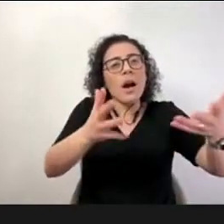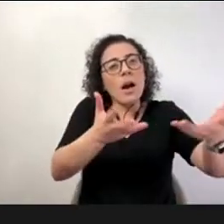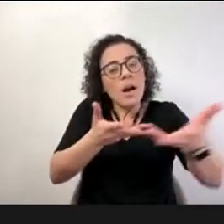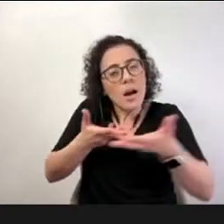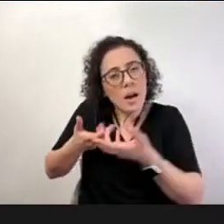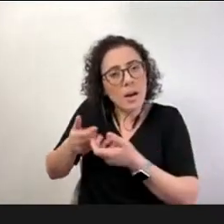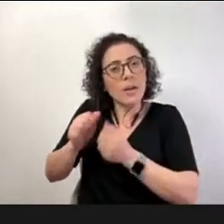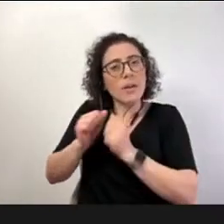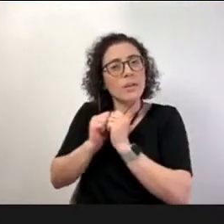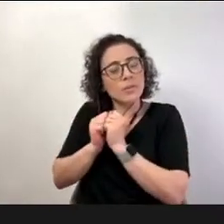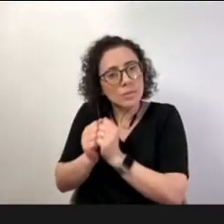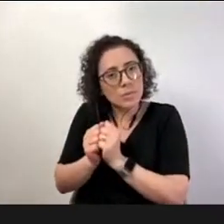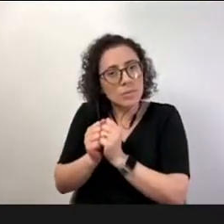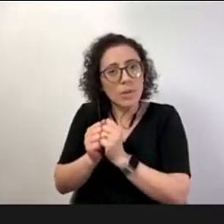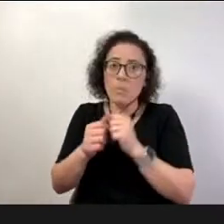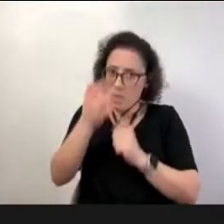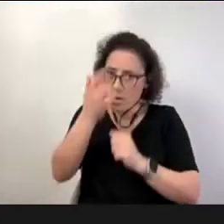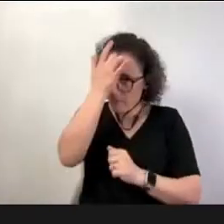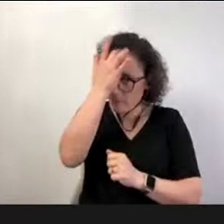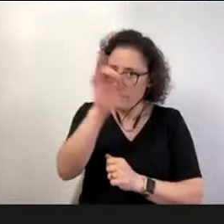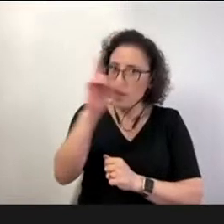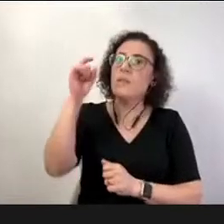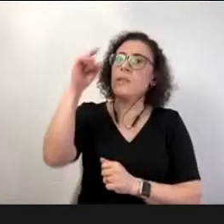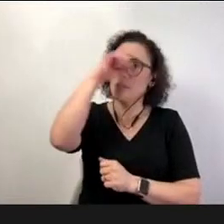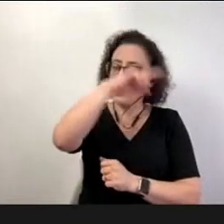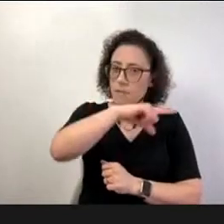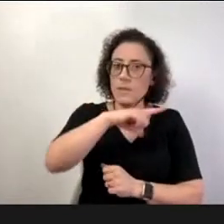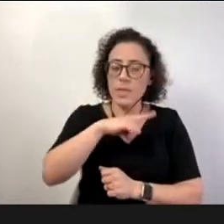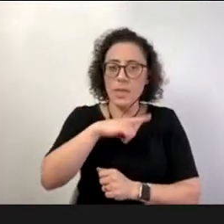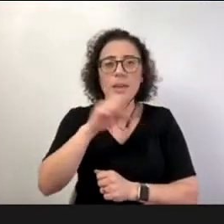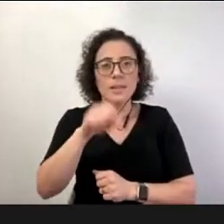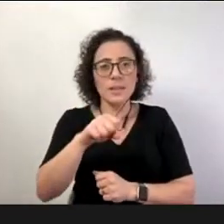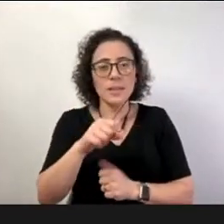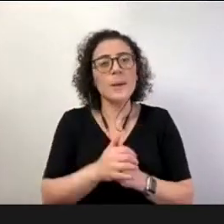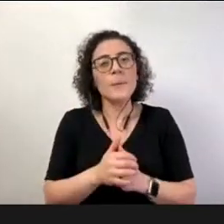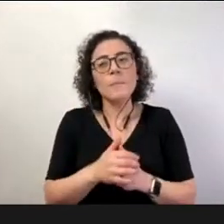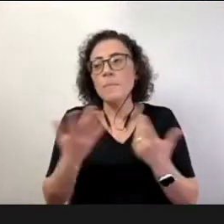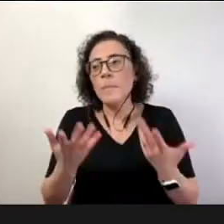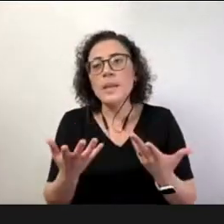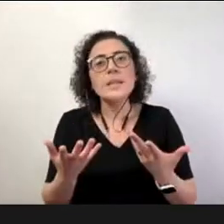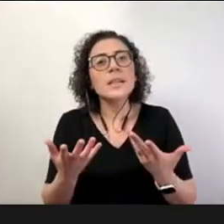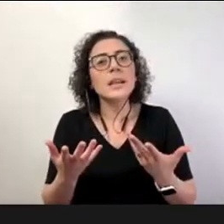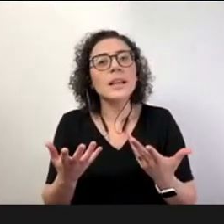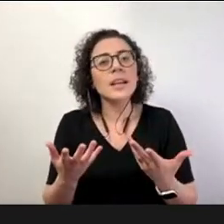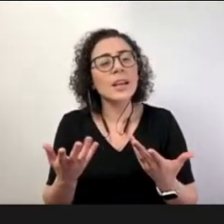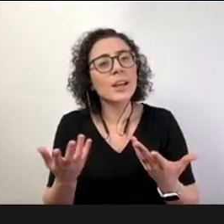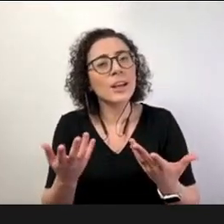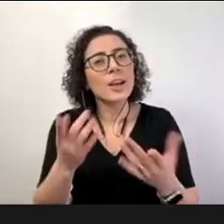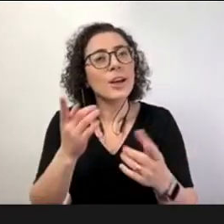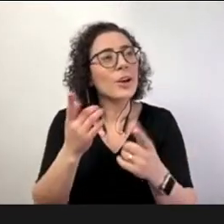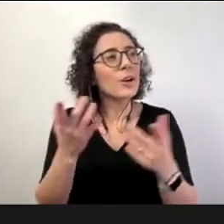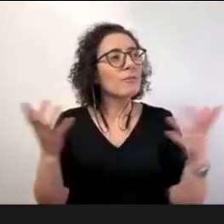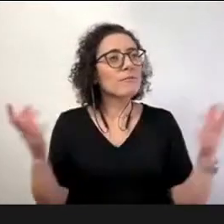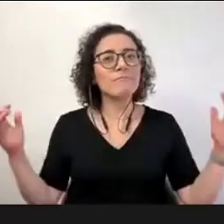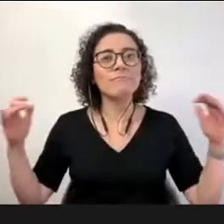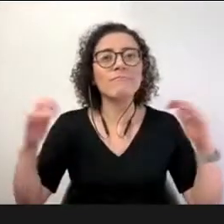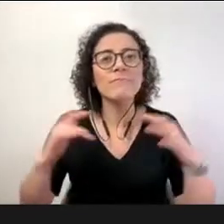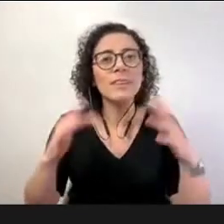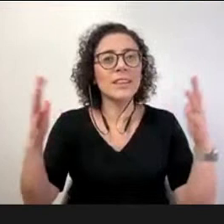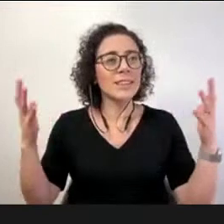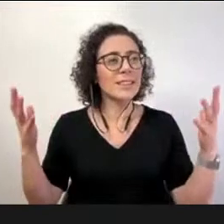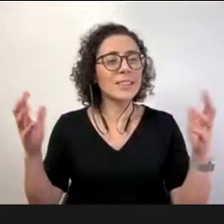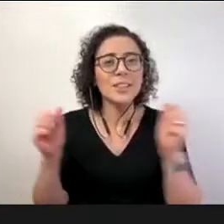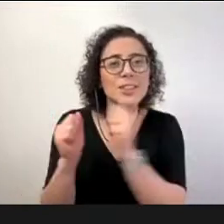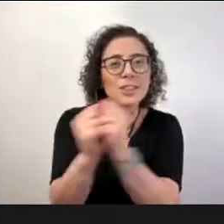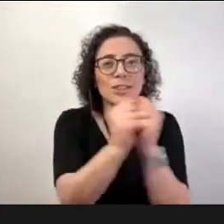desafia né além de promover esses encontros e essas formações que buscam sustentar uma educação acima de tudo